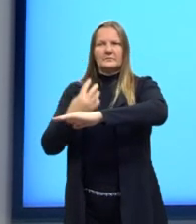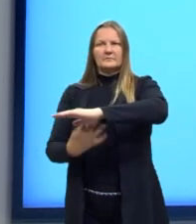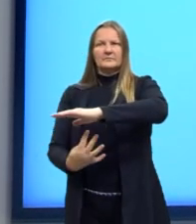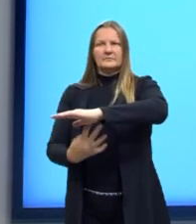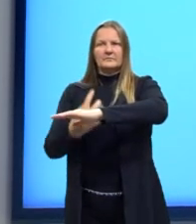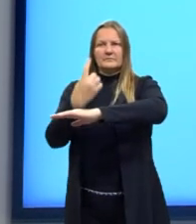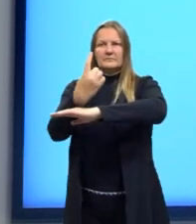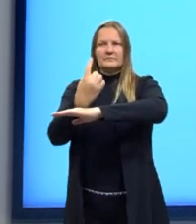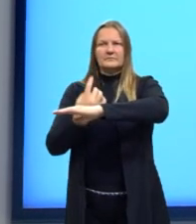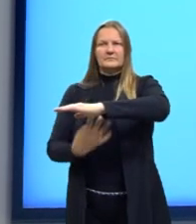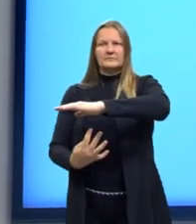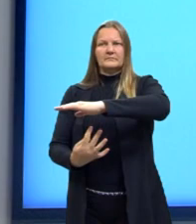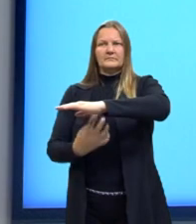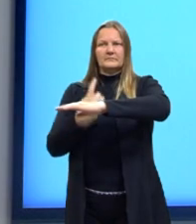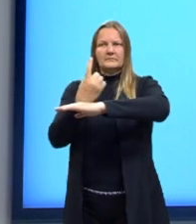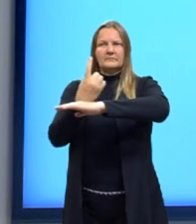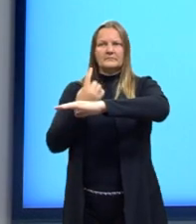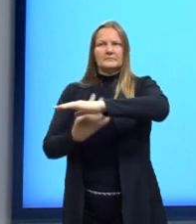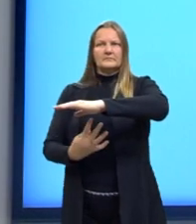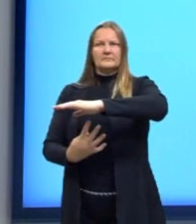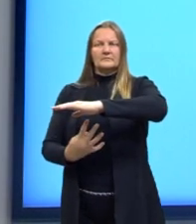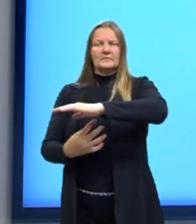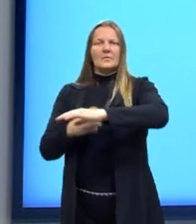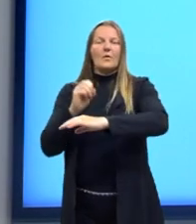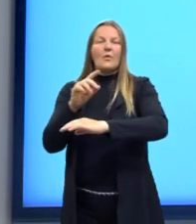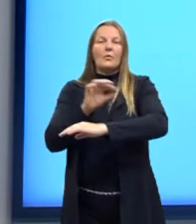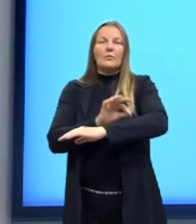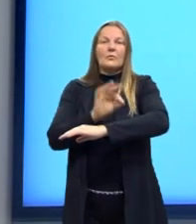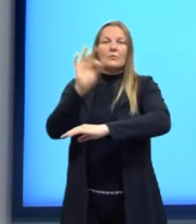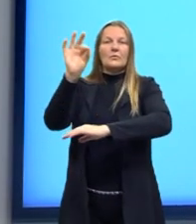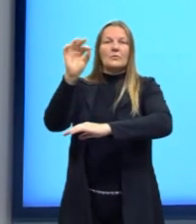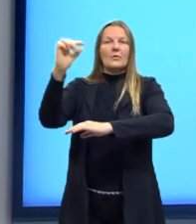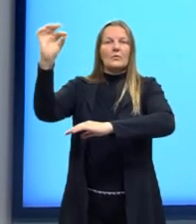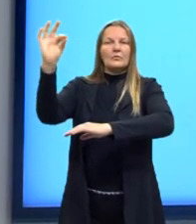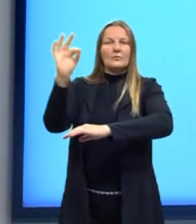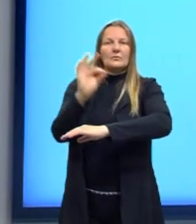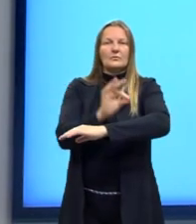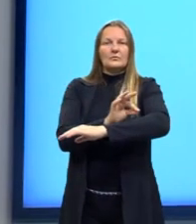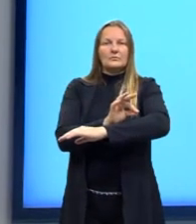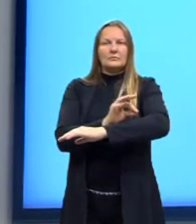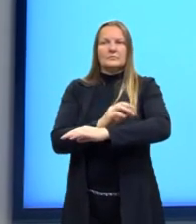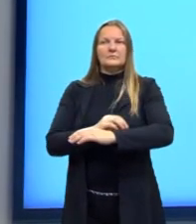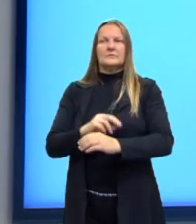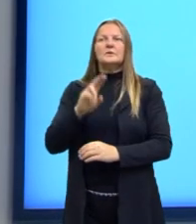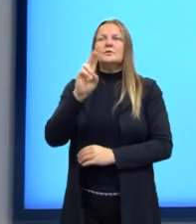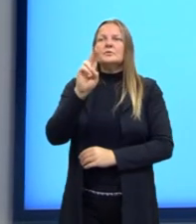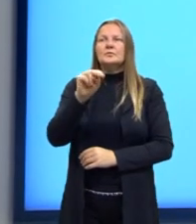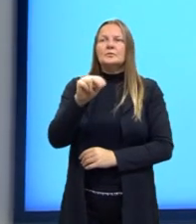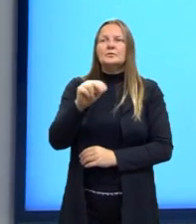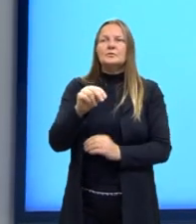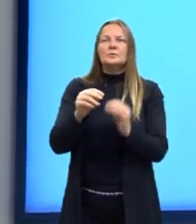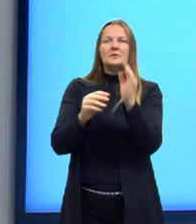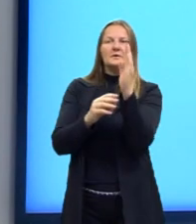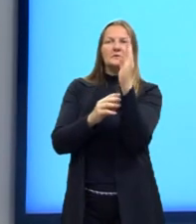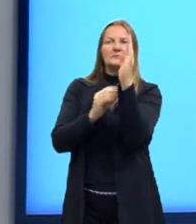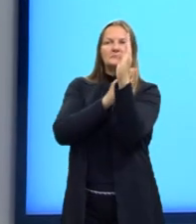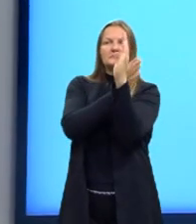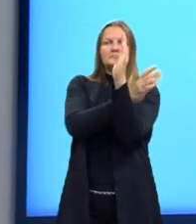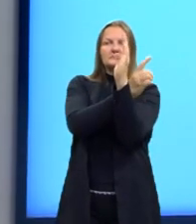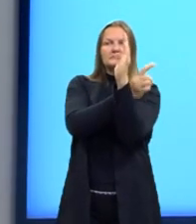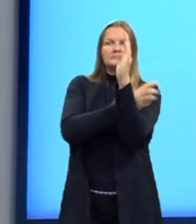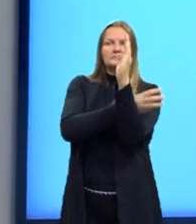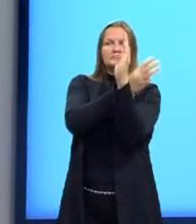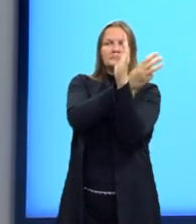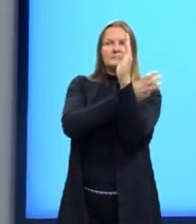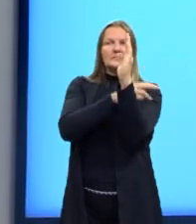independente se a nossa função é crescente ou decrescente. Então, nunca vai cruzar o segundo e o